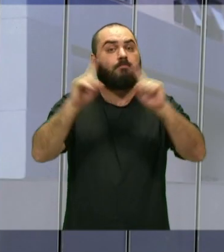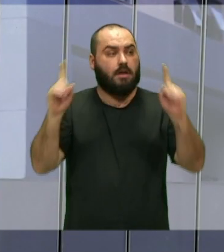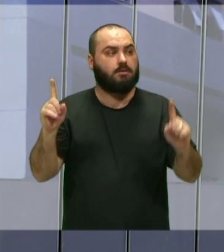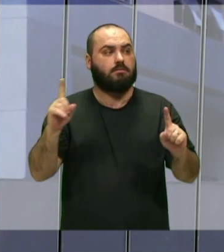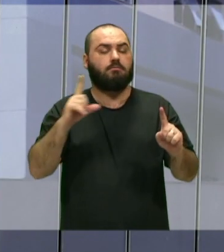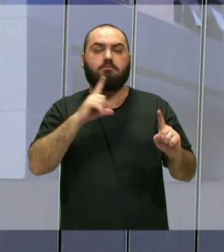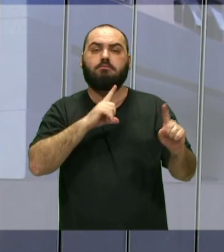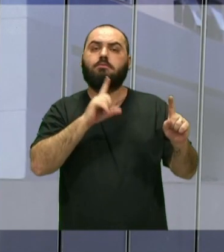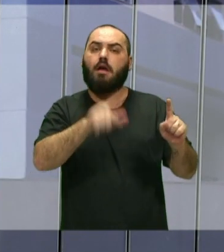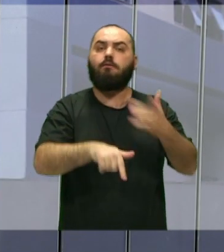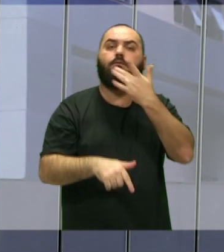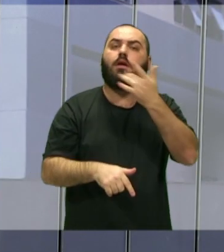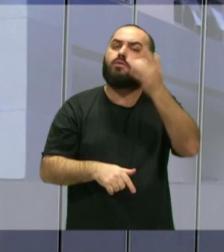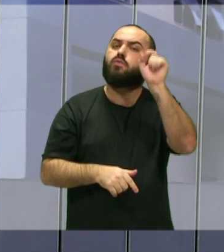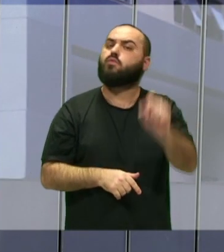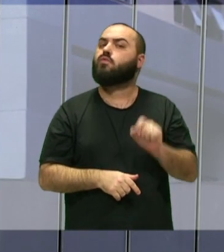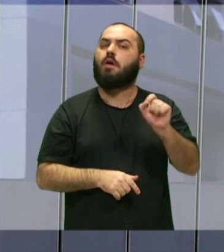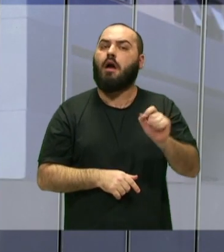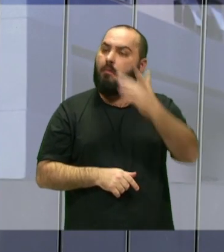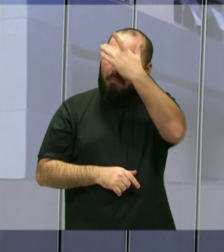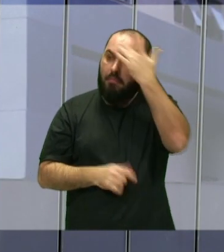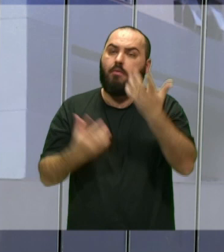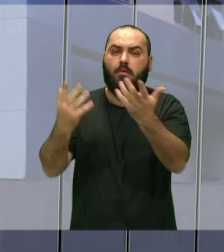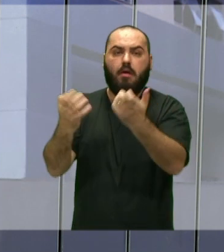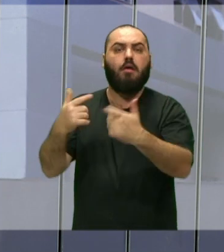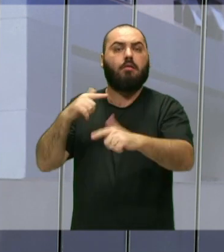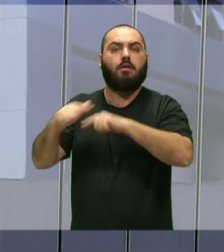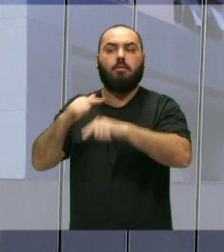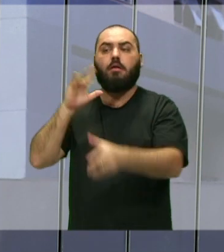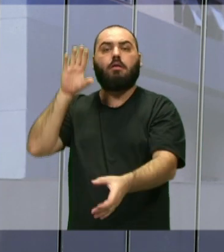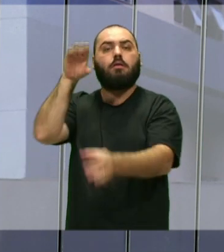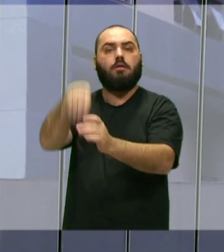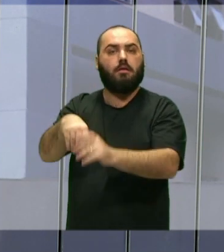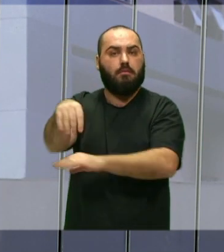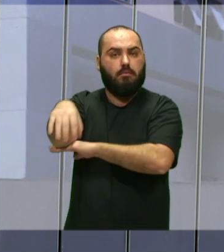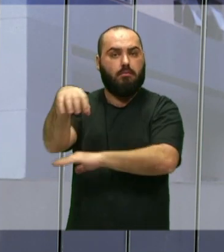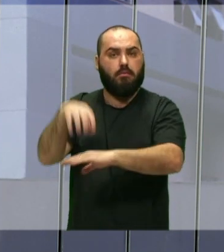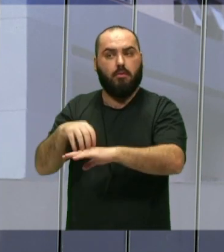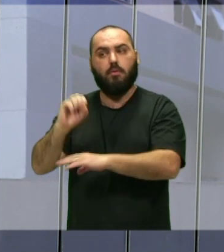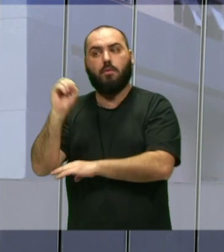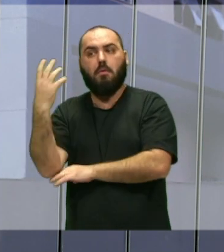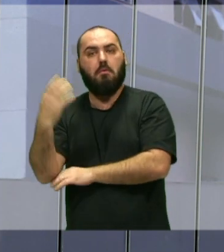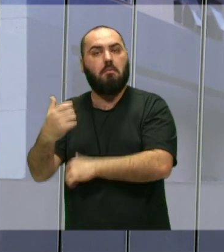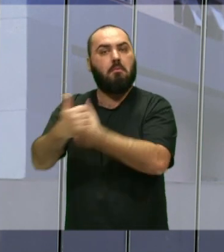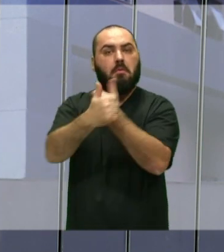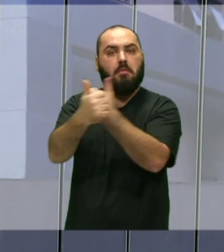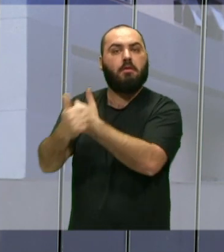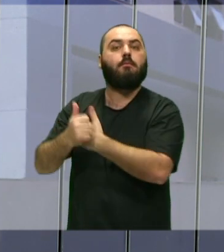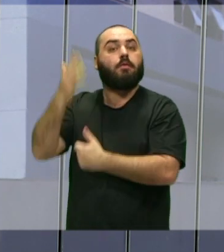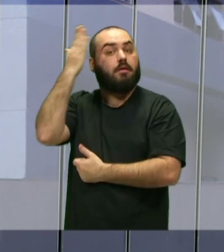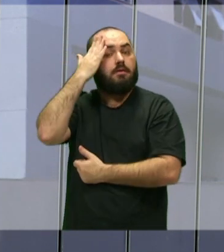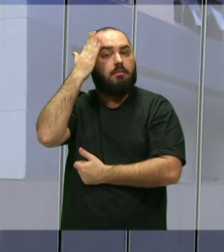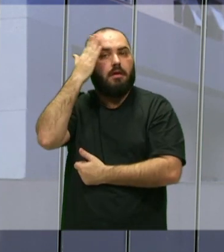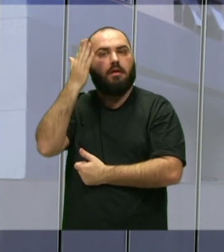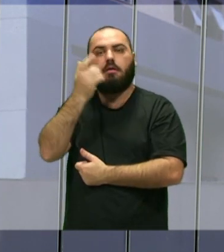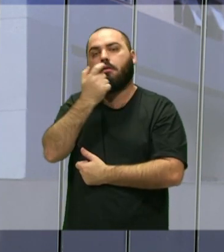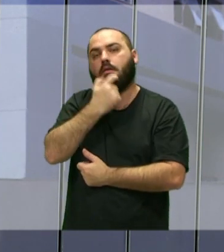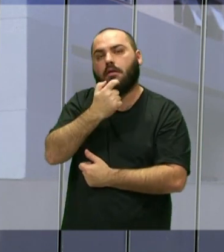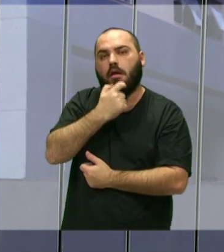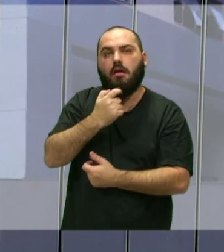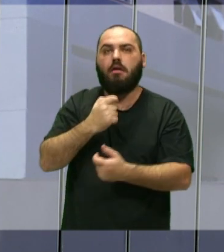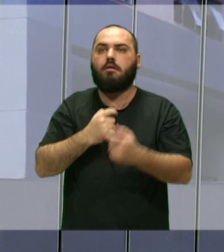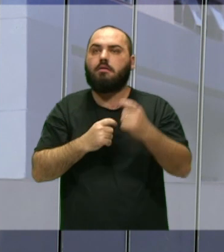Então, facilitaria para as pessoas que querem trabalhar no porto ou alguma área próxima, né, saber algum idioma como inglês,